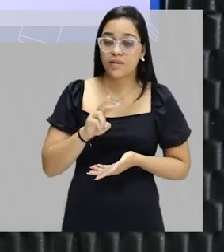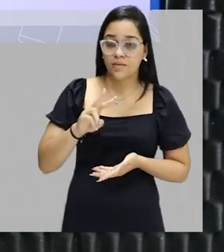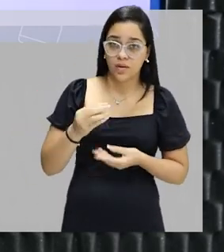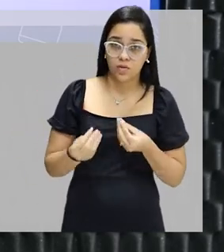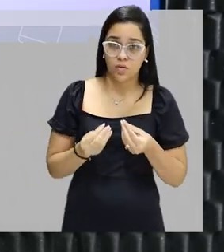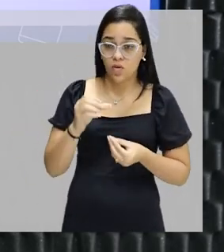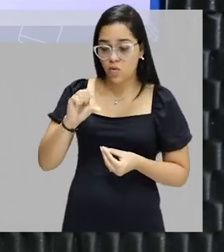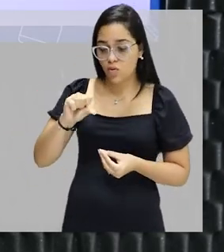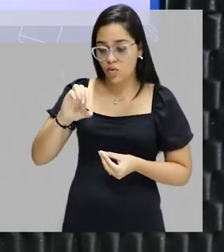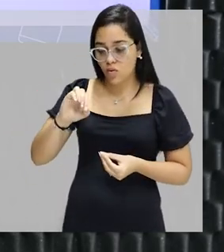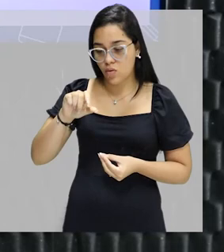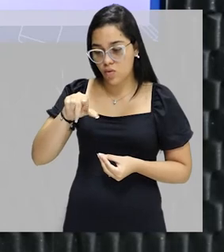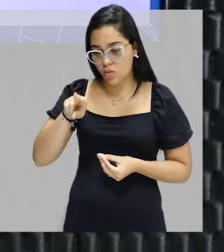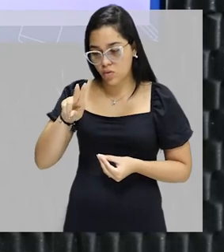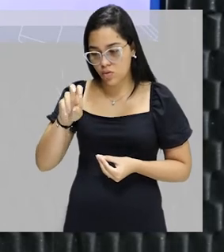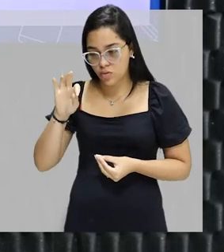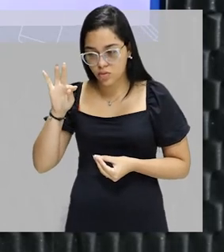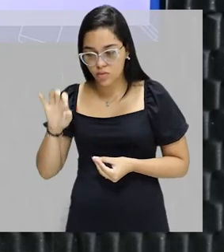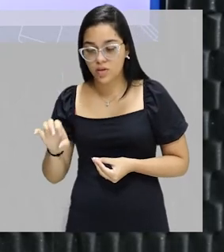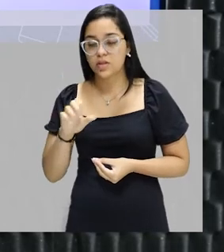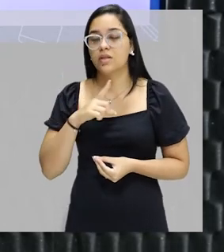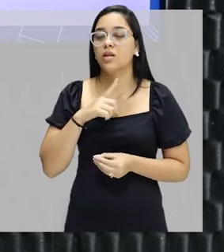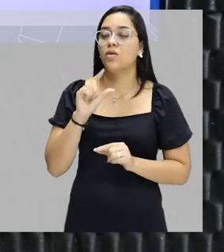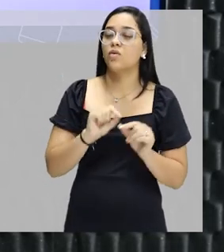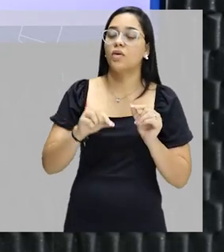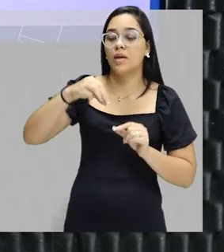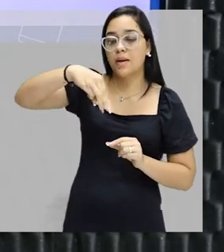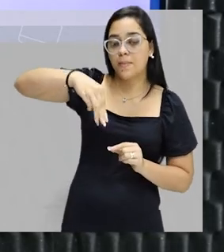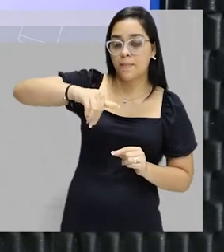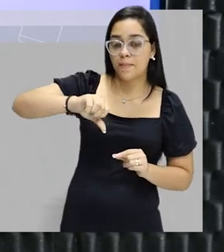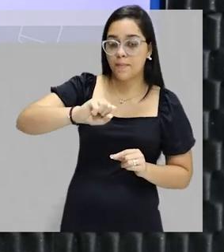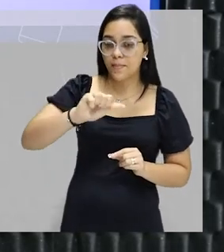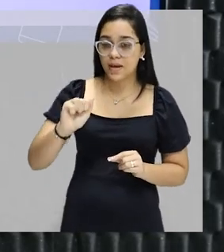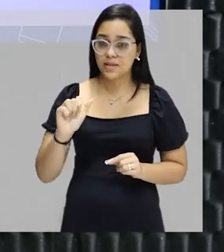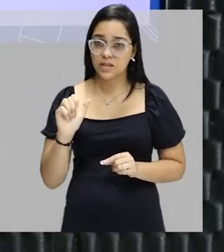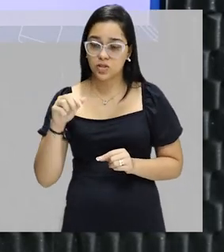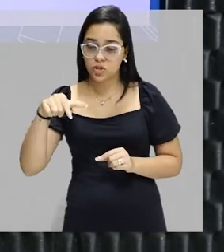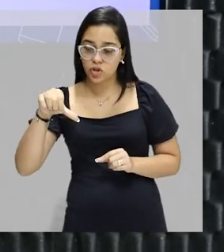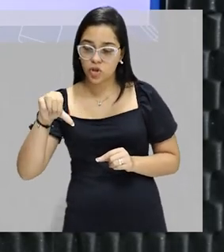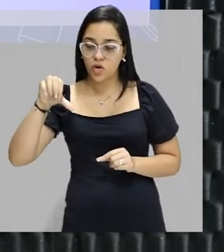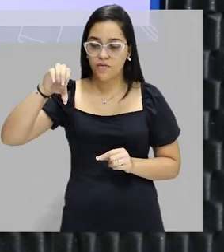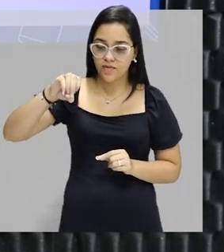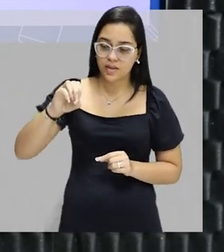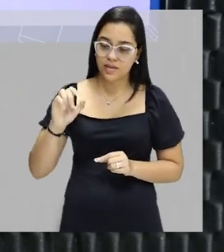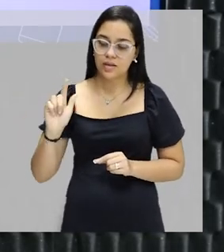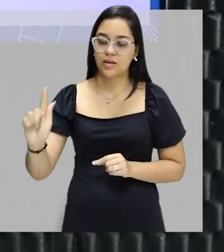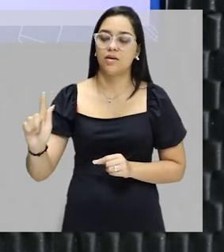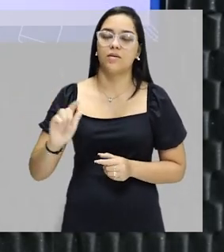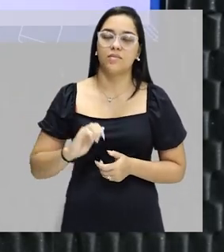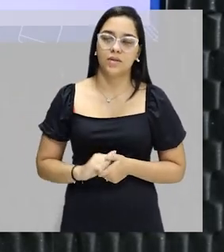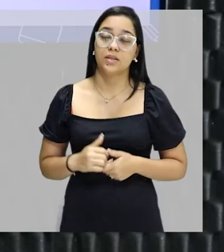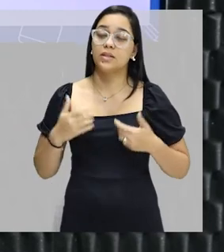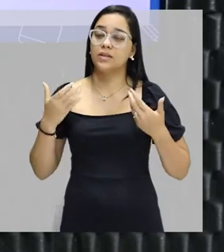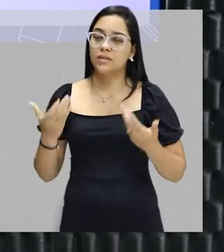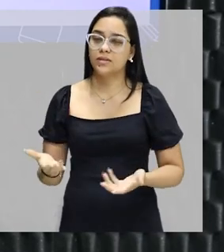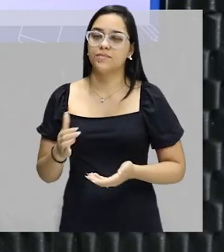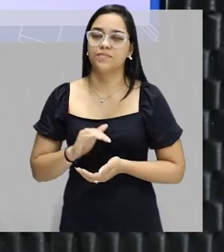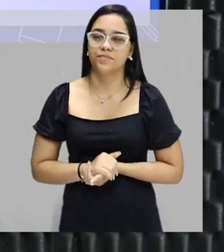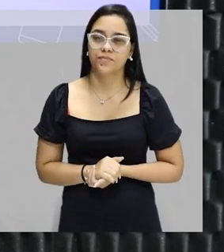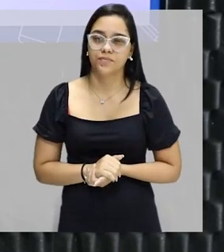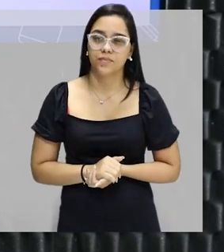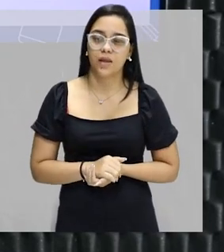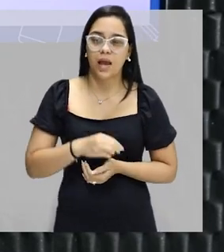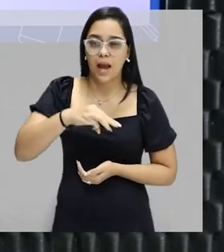como nosso solvente, ele tem uma massa de 90 gramas, tudo bem? Então, a